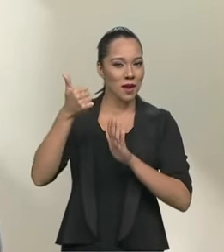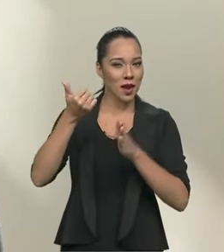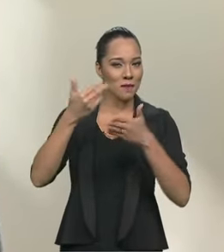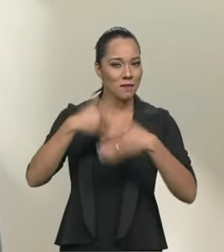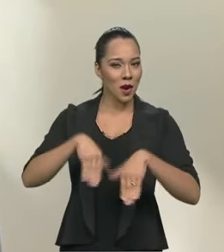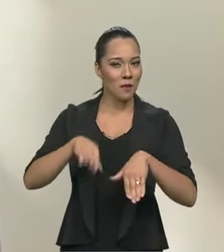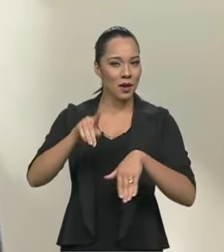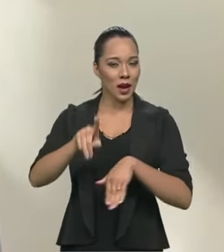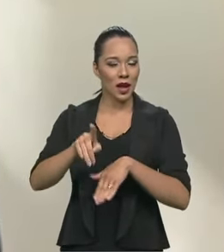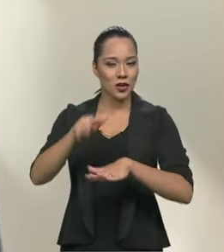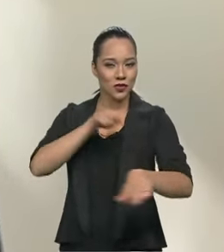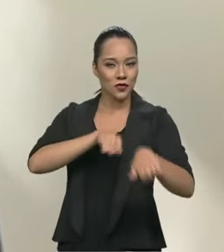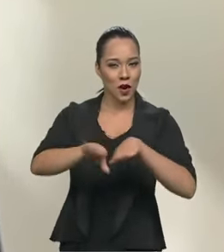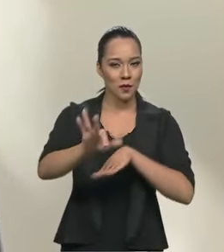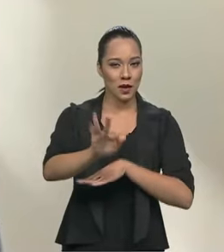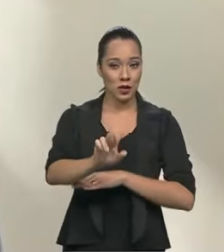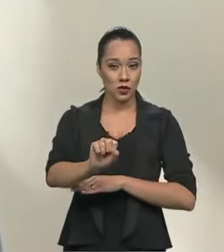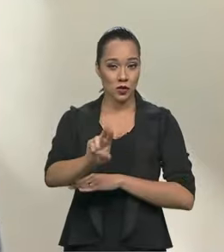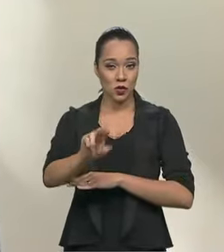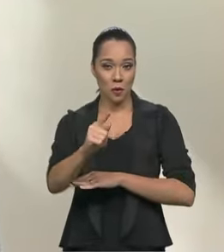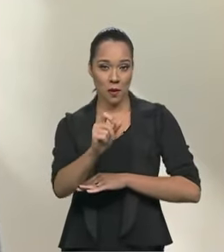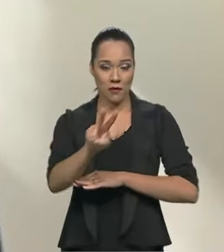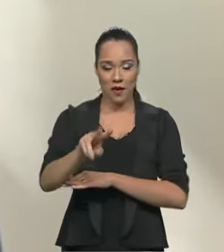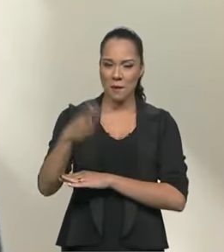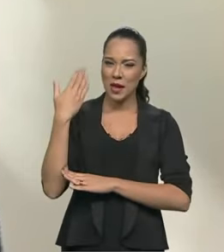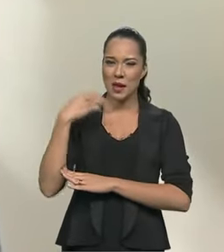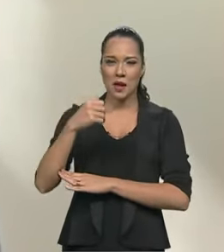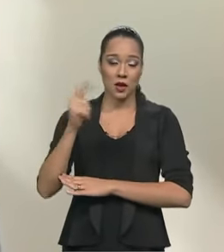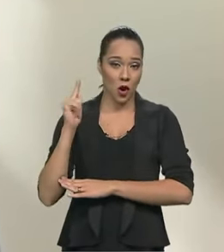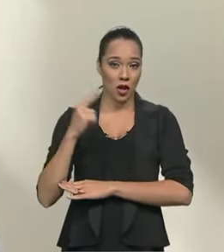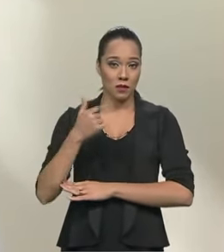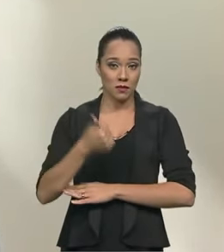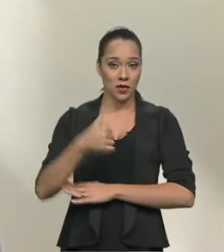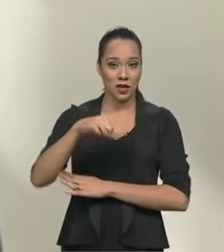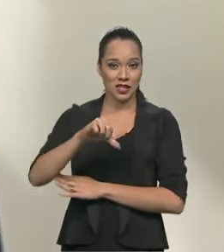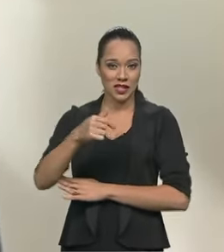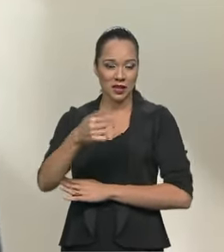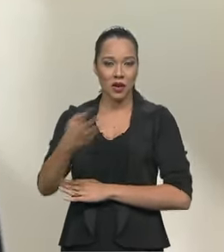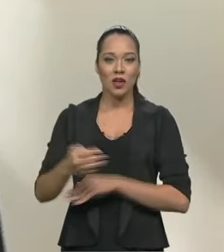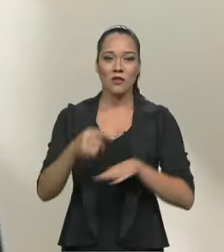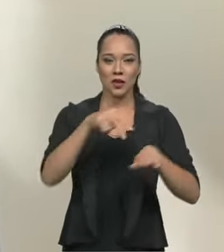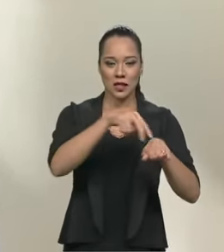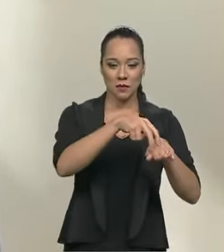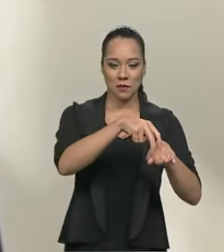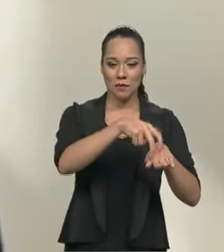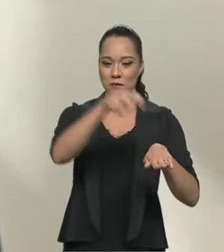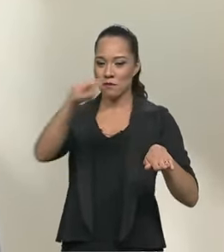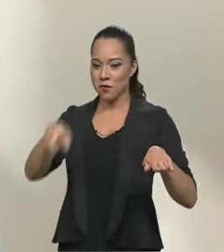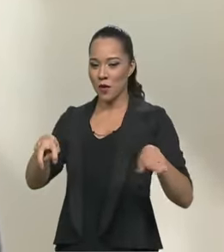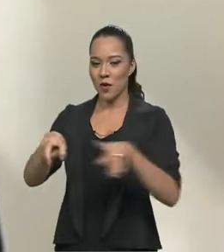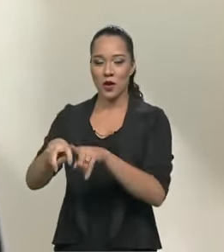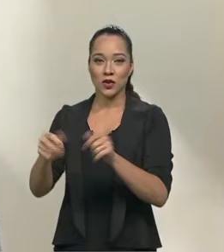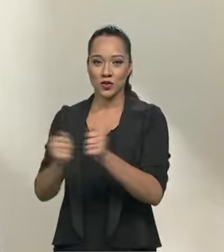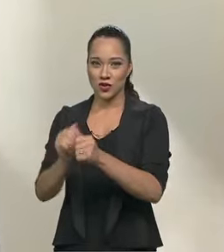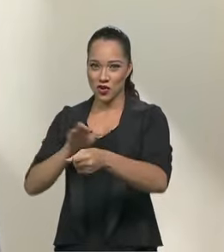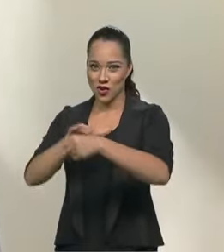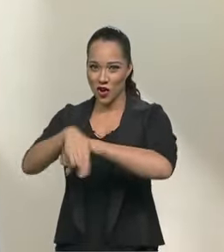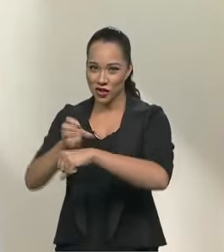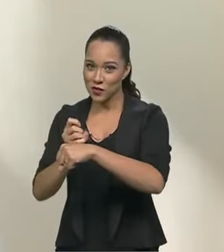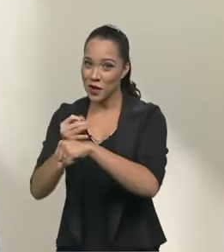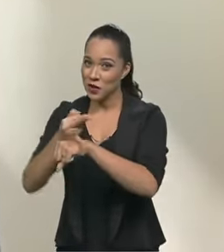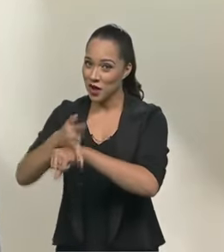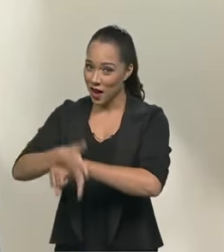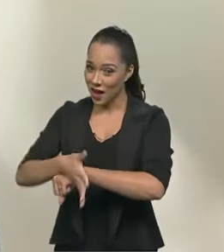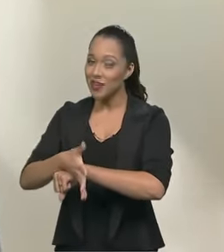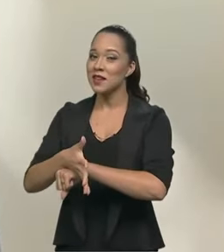Fórmula Super V em Goiânia, em 1974, você pulou do teu box, para dentro do meu, de noite, de madrugada,